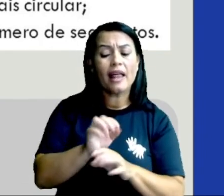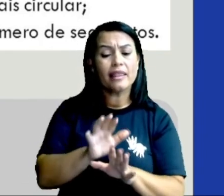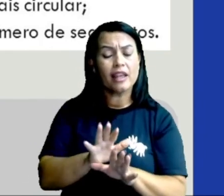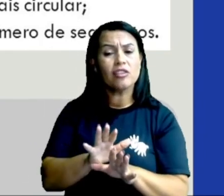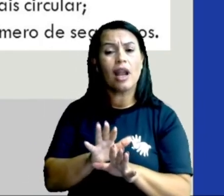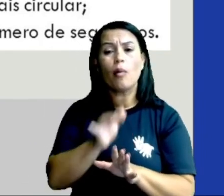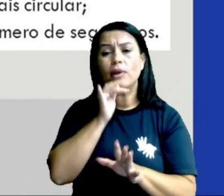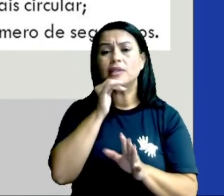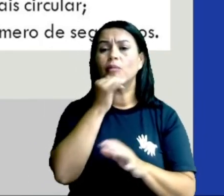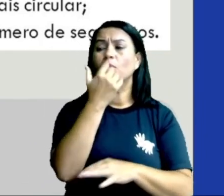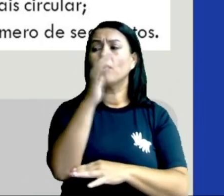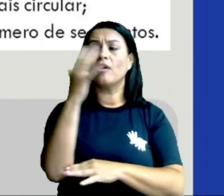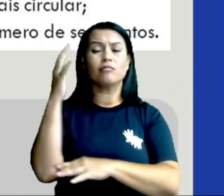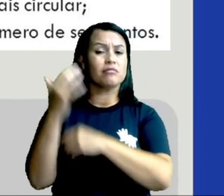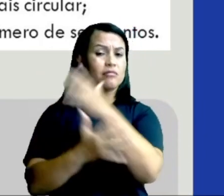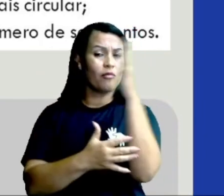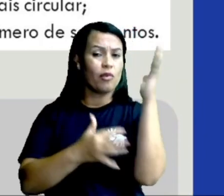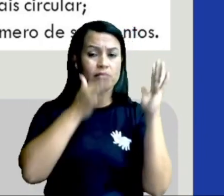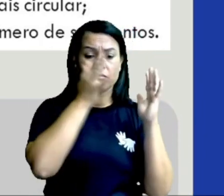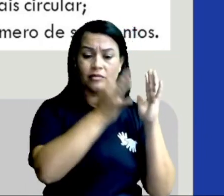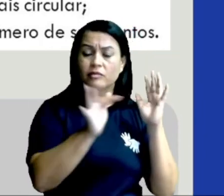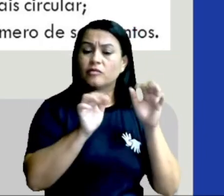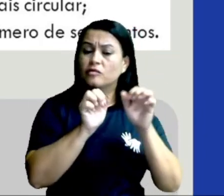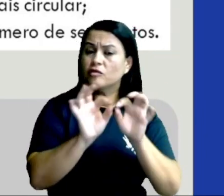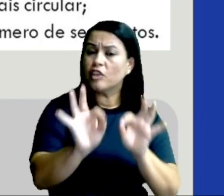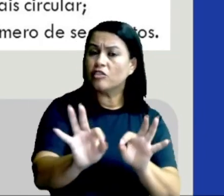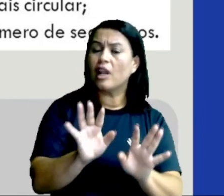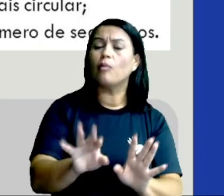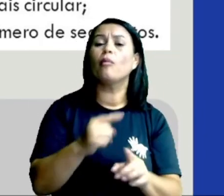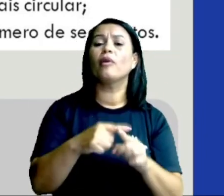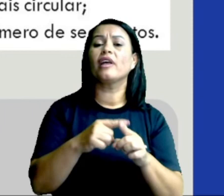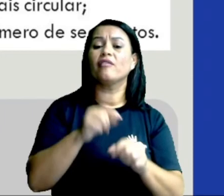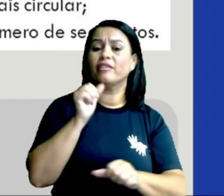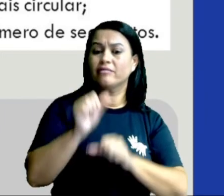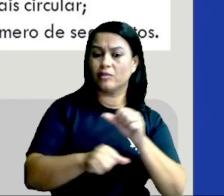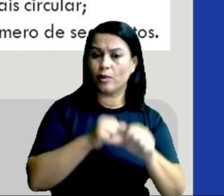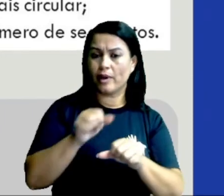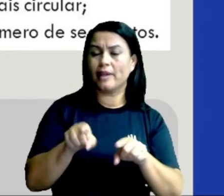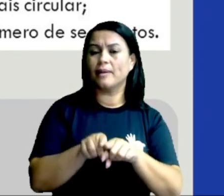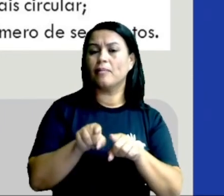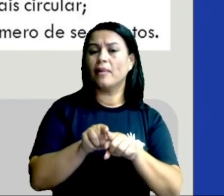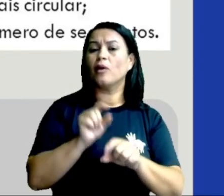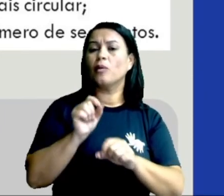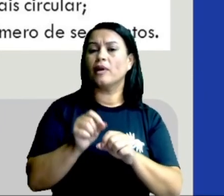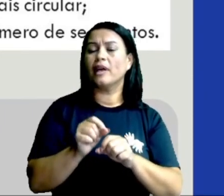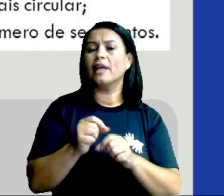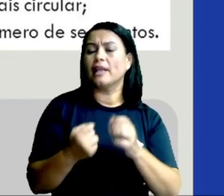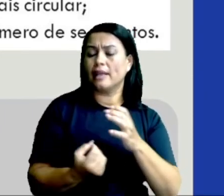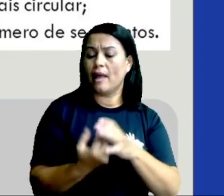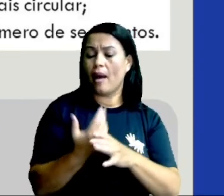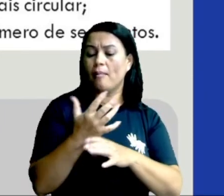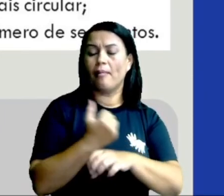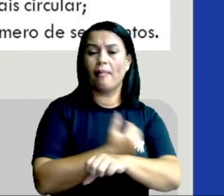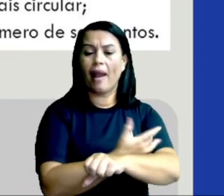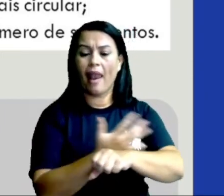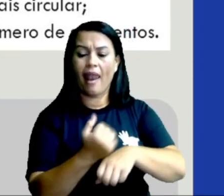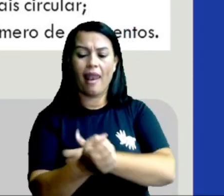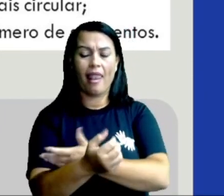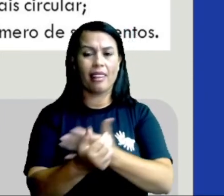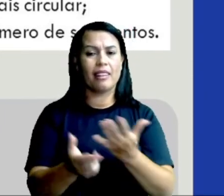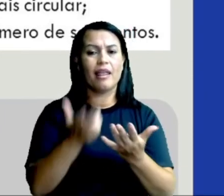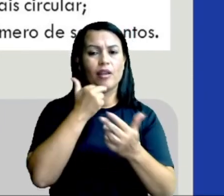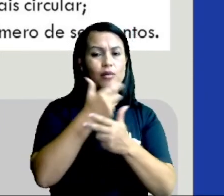no pezinho da planta no jardim para ele realizar a decomposição da matéria orgânica e auxiliar a sua planta a absorver nutrientes.